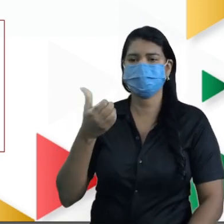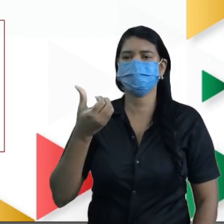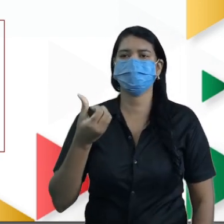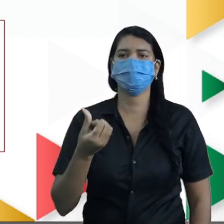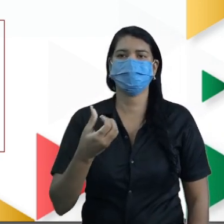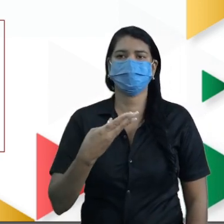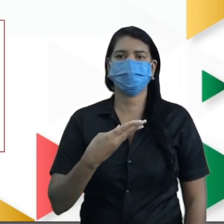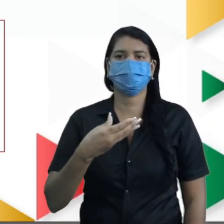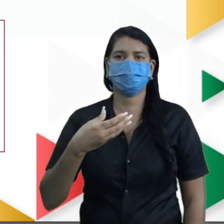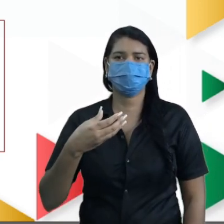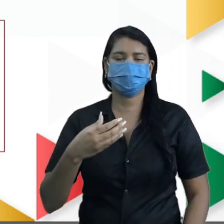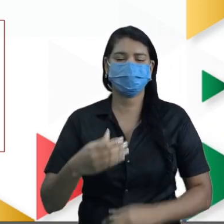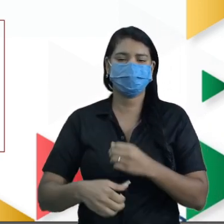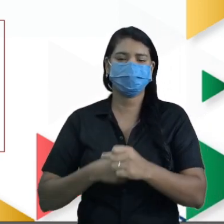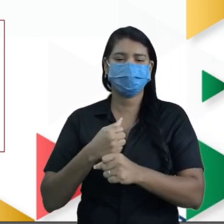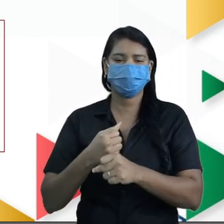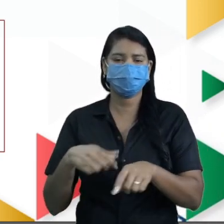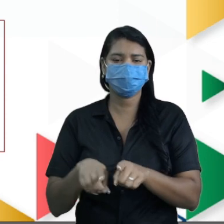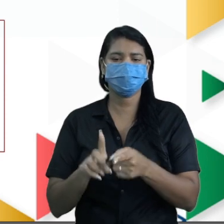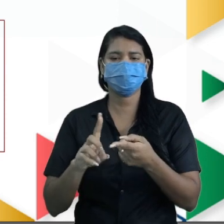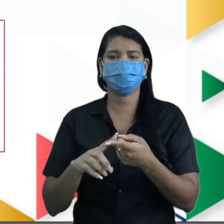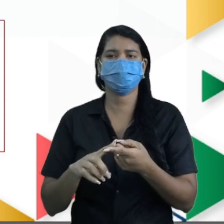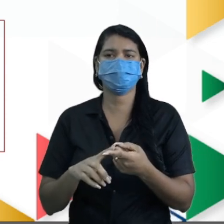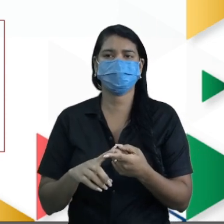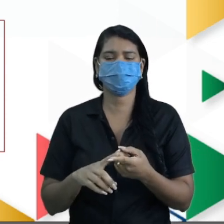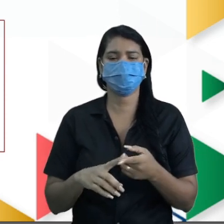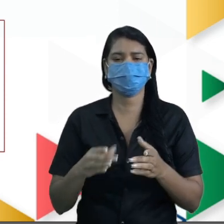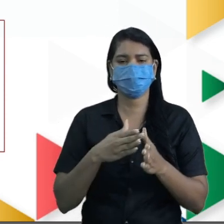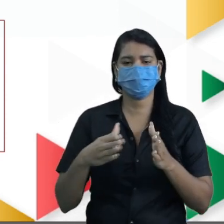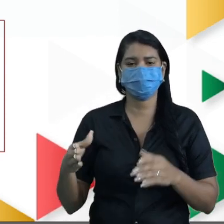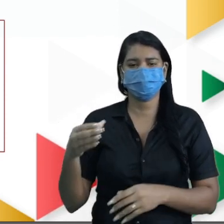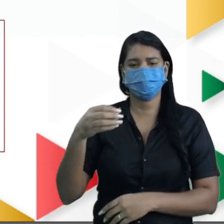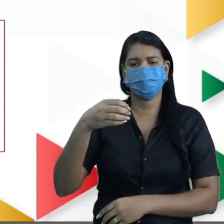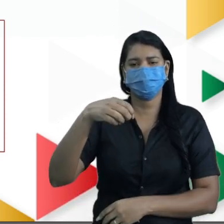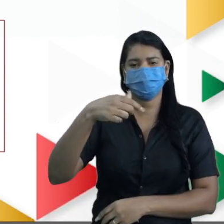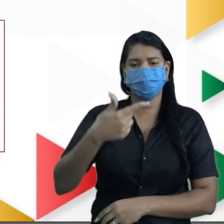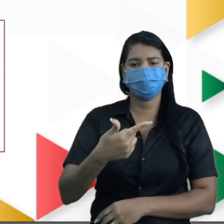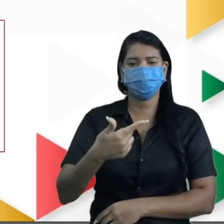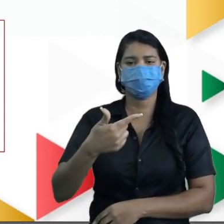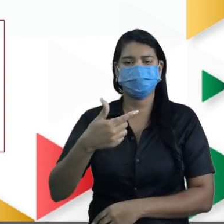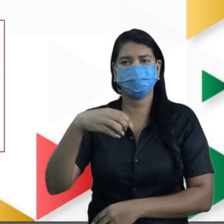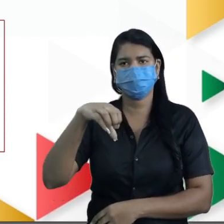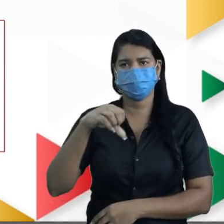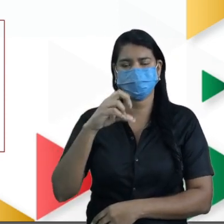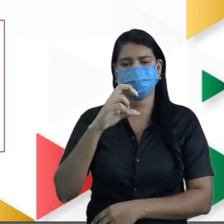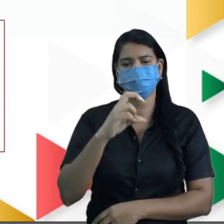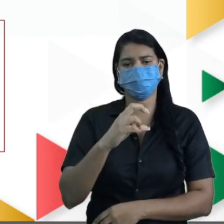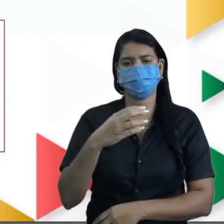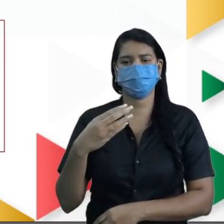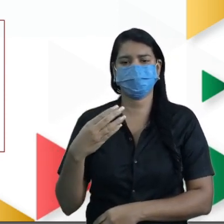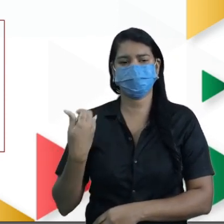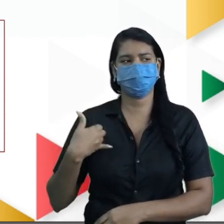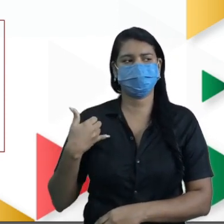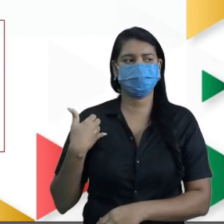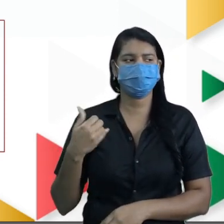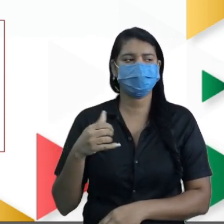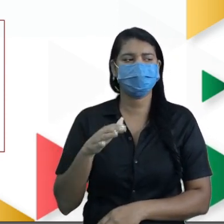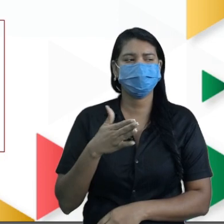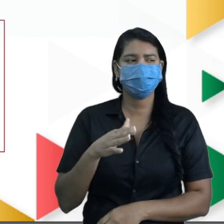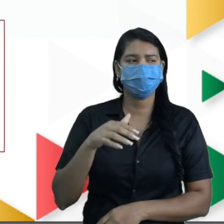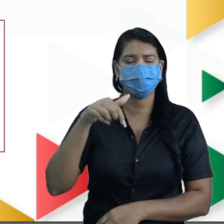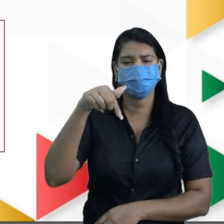anos, esse valor imenso aí. De 29 a 59 anos, esse valor imenso aí, 78,